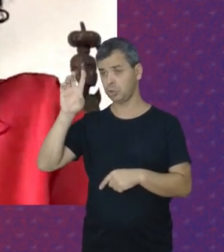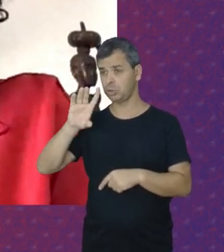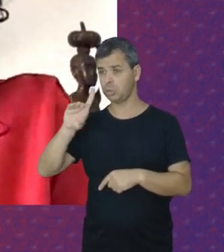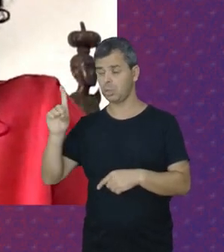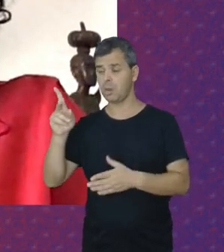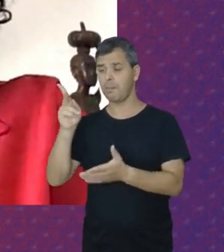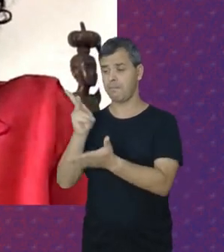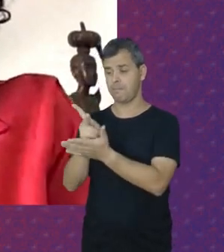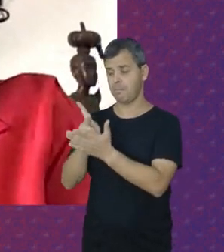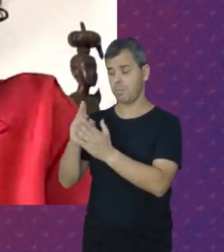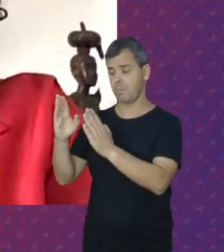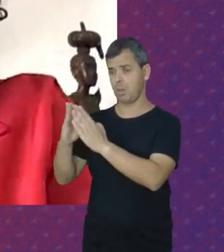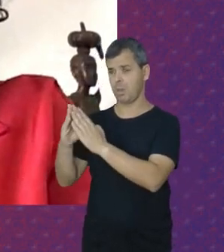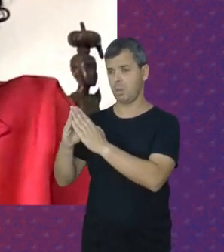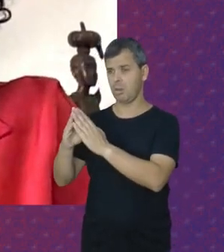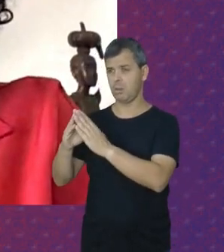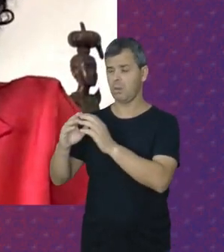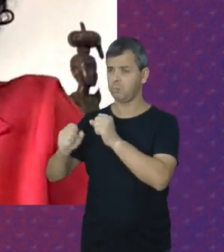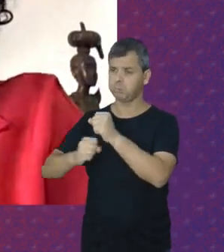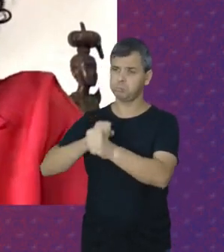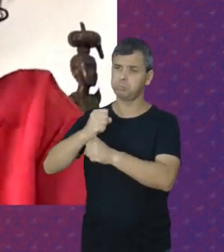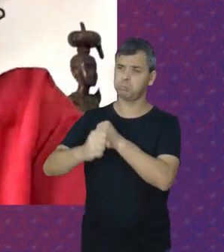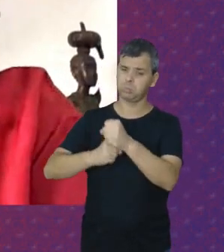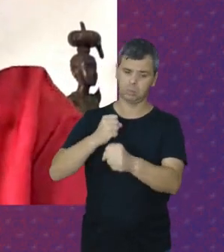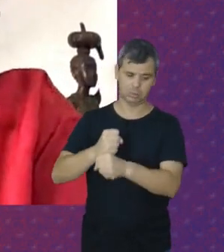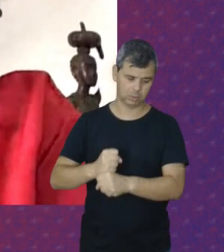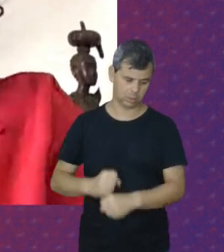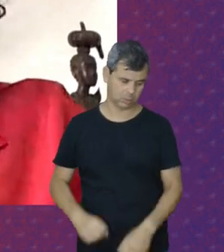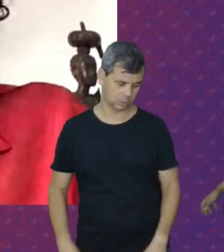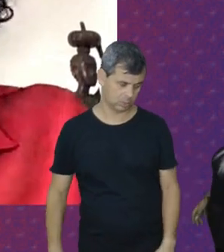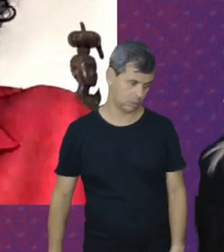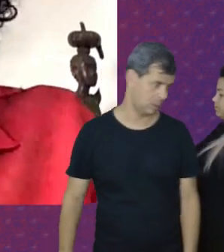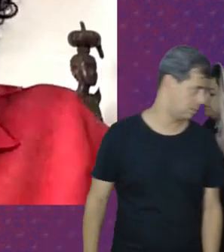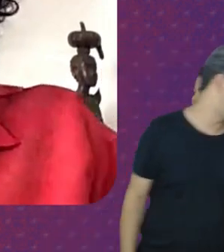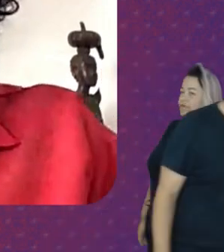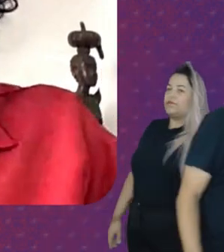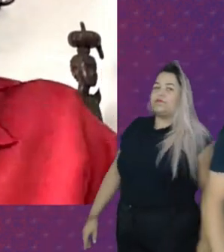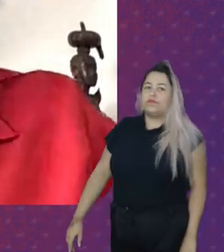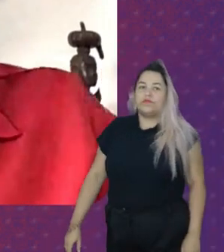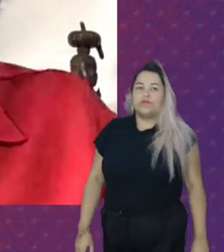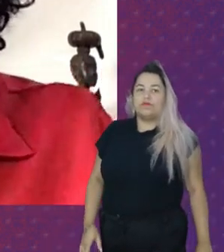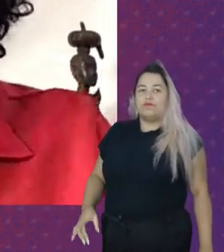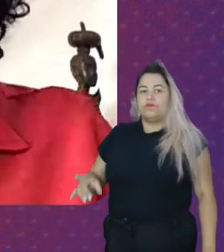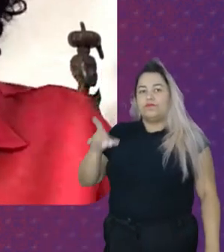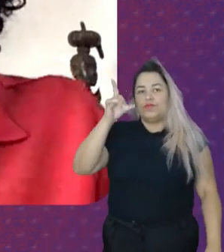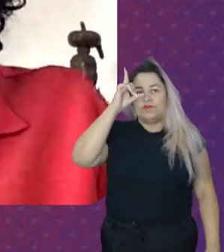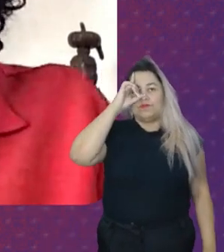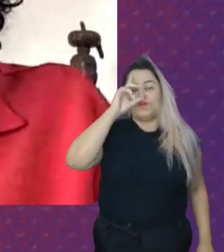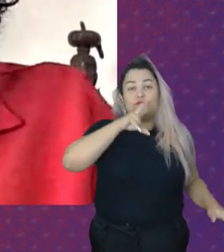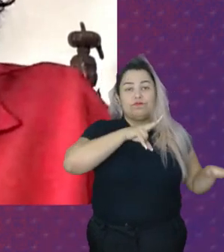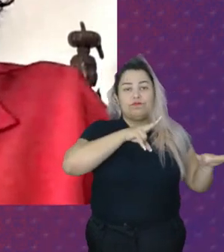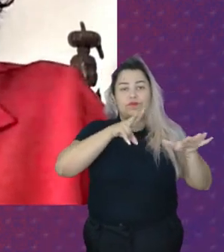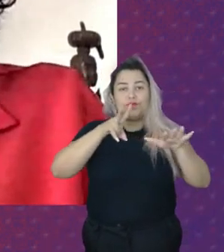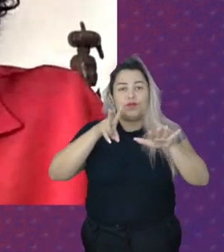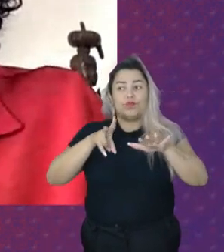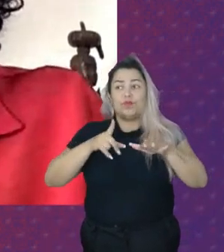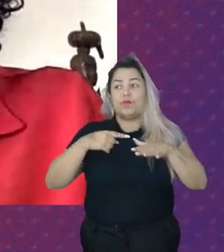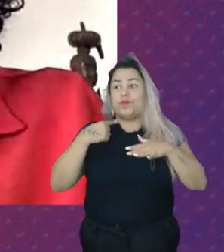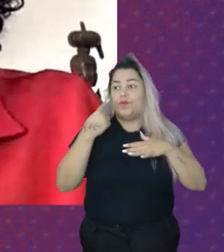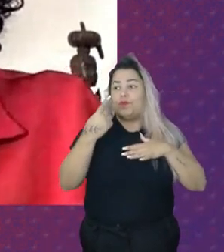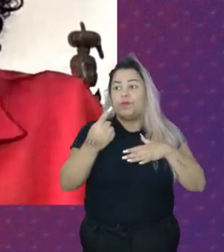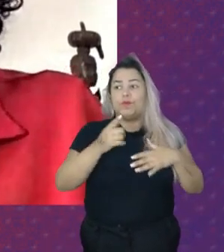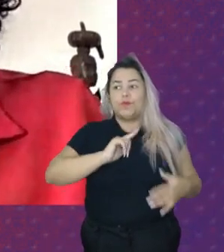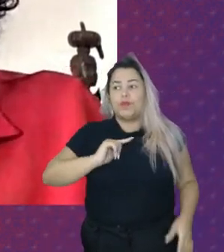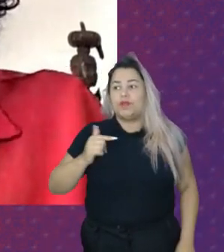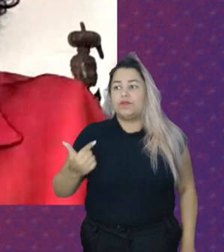mesma Casa Durante Tantos Anos Durante Tantos Dias Na Semana E depois Você não ter